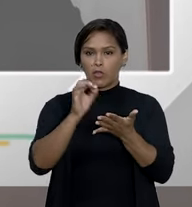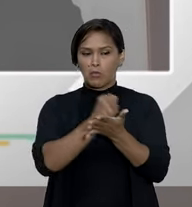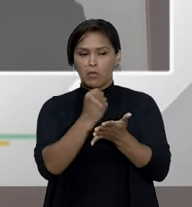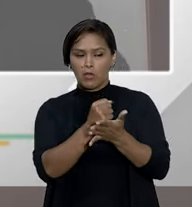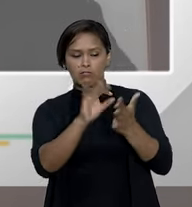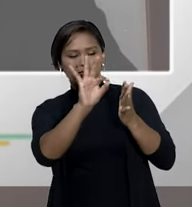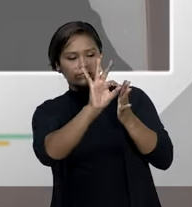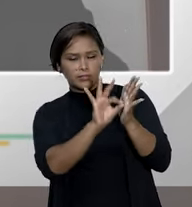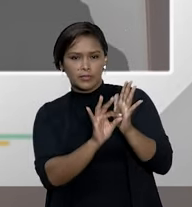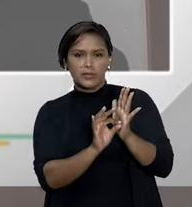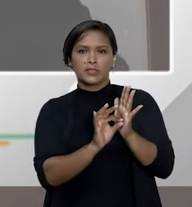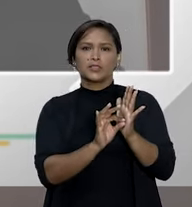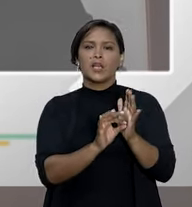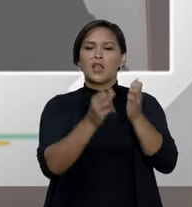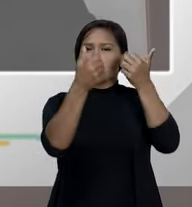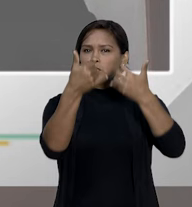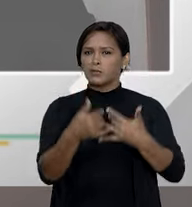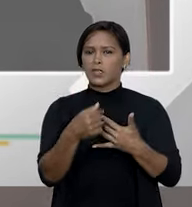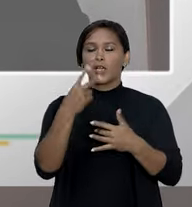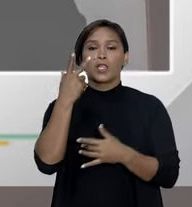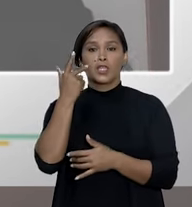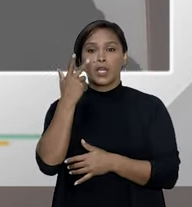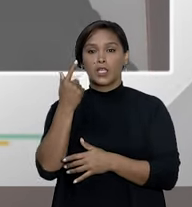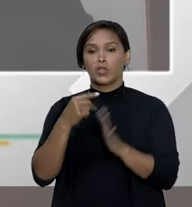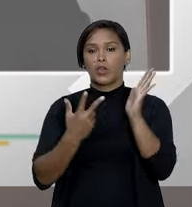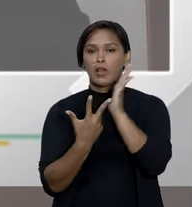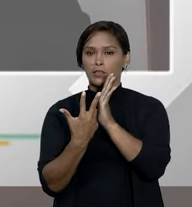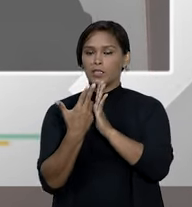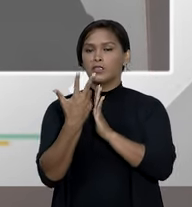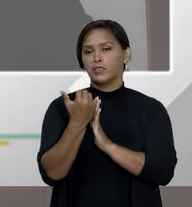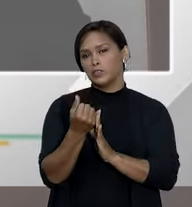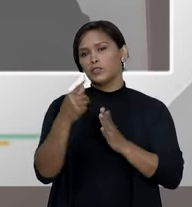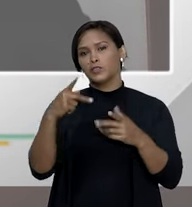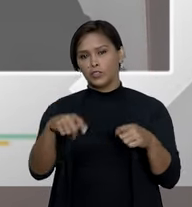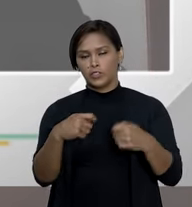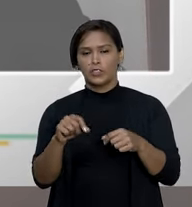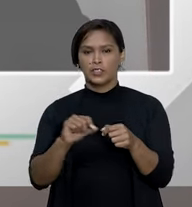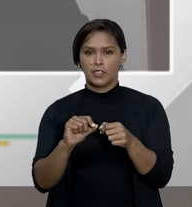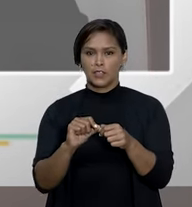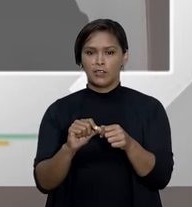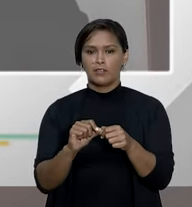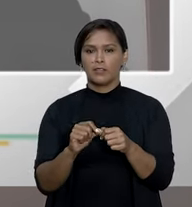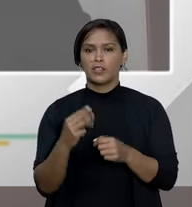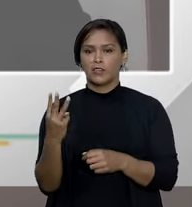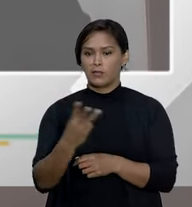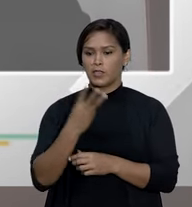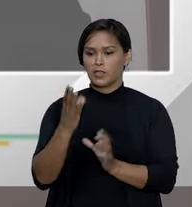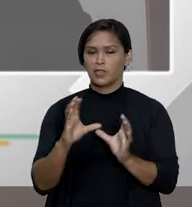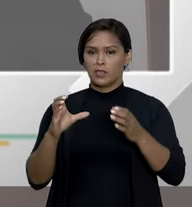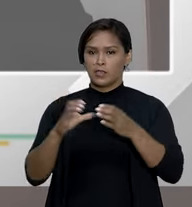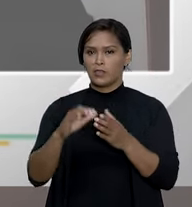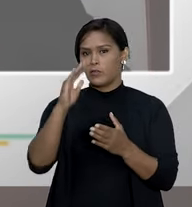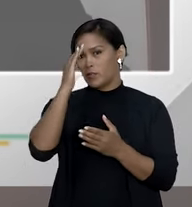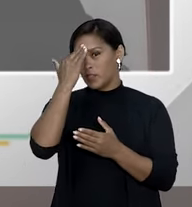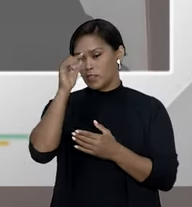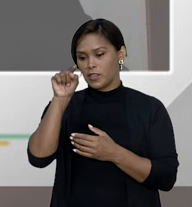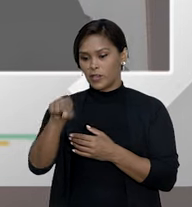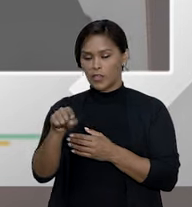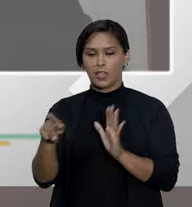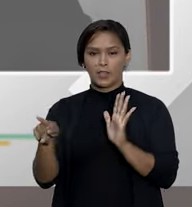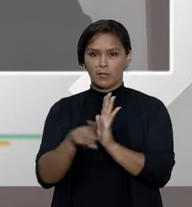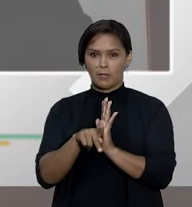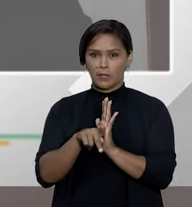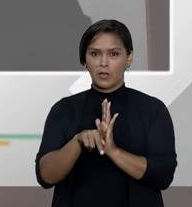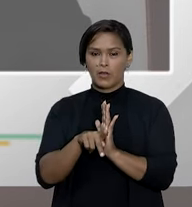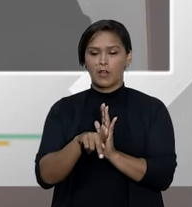está se isso um desdobramento natural da cirurgia que o indivíduo fez como a terceira turma entendeu que naquele caso